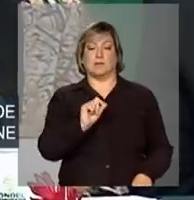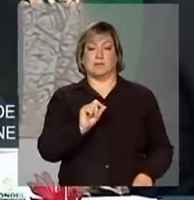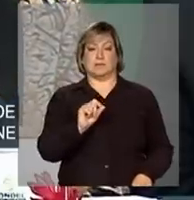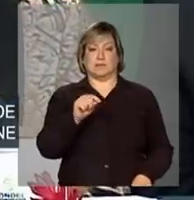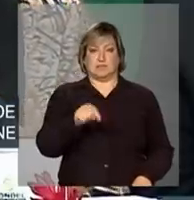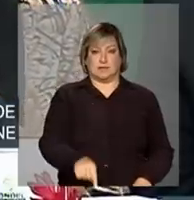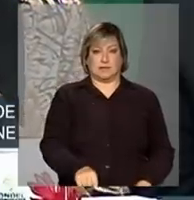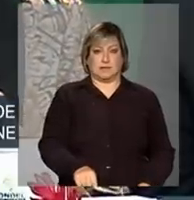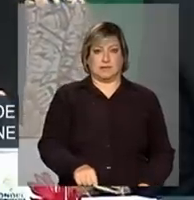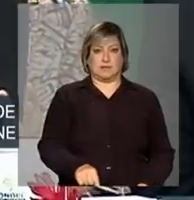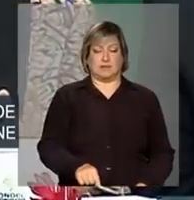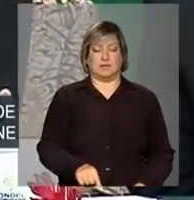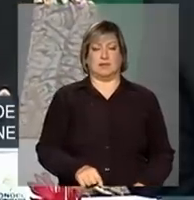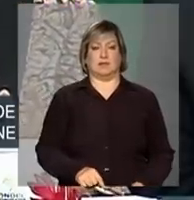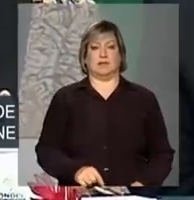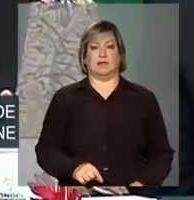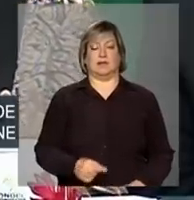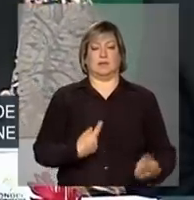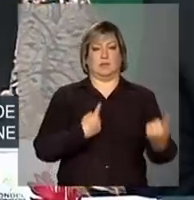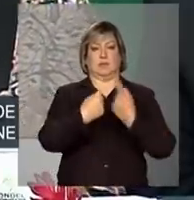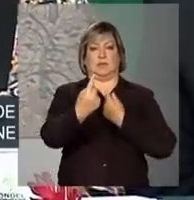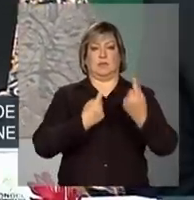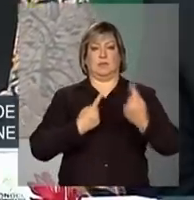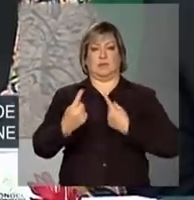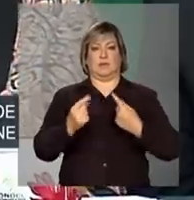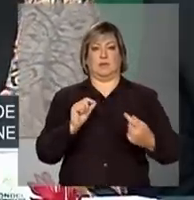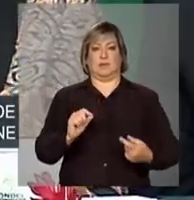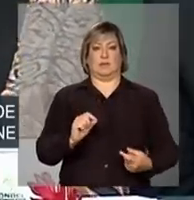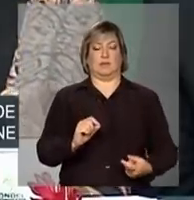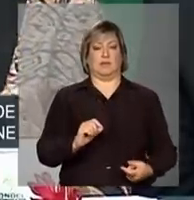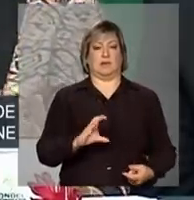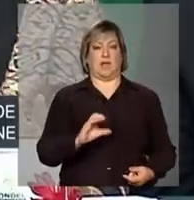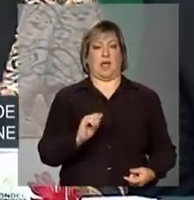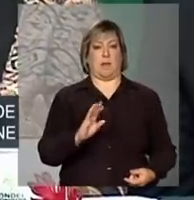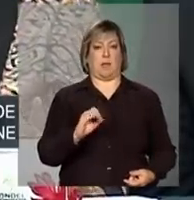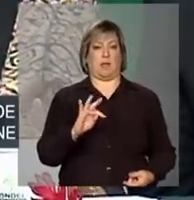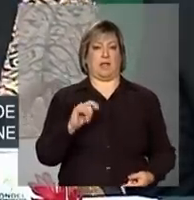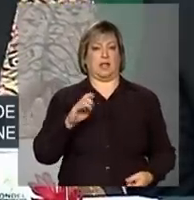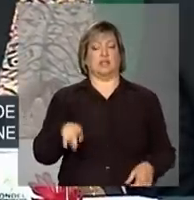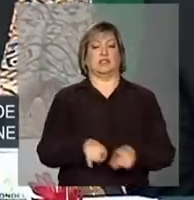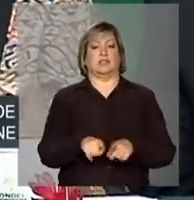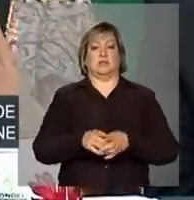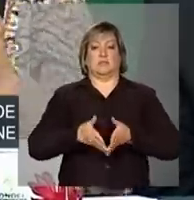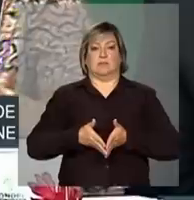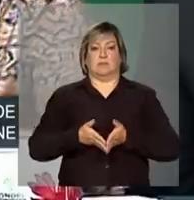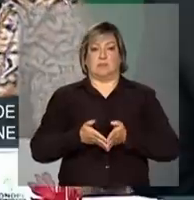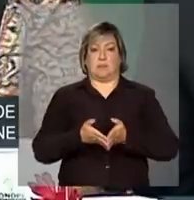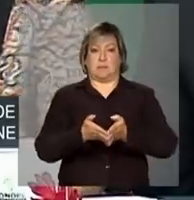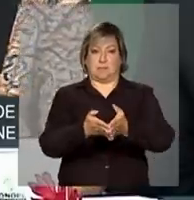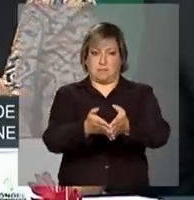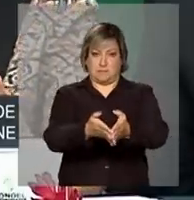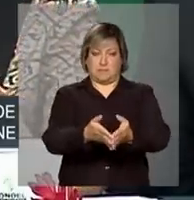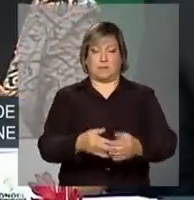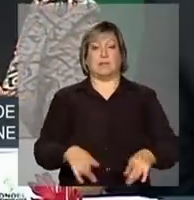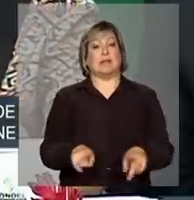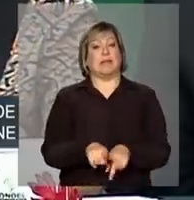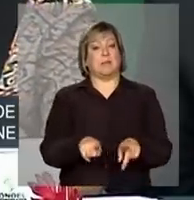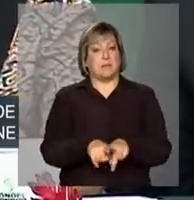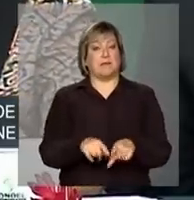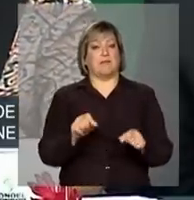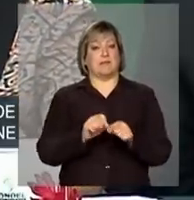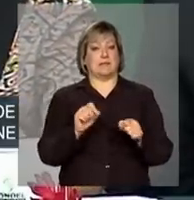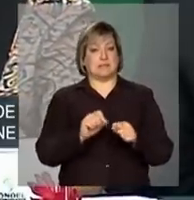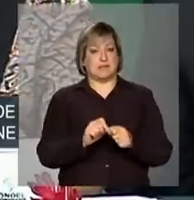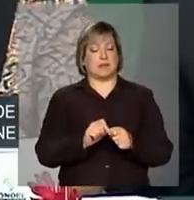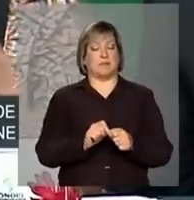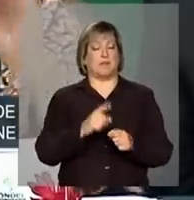Acessar o transporte de cabotagem e o transporte marítimo. E aí, também fizemos